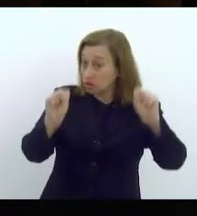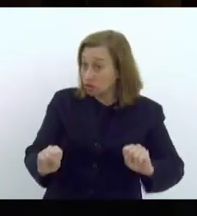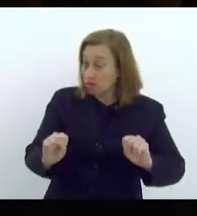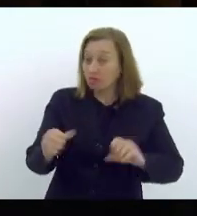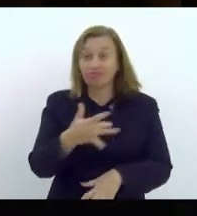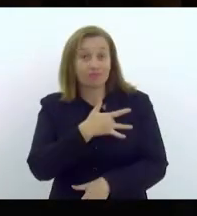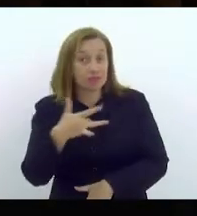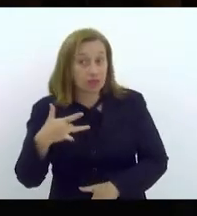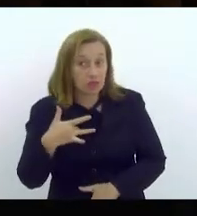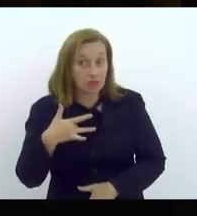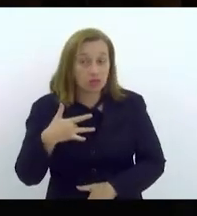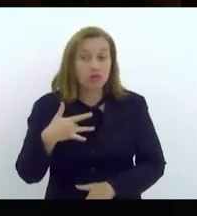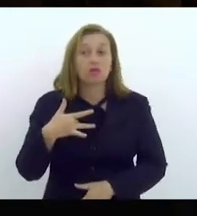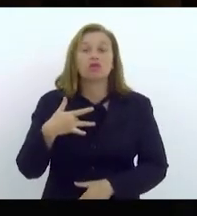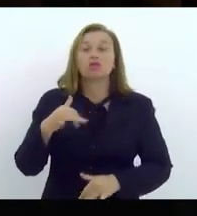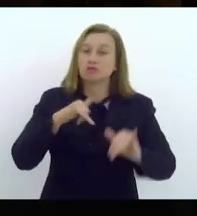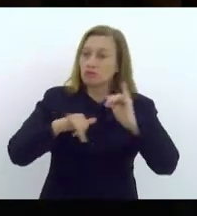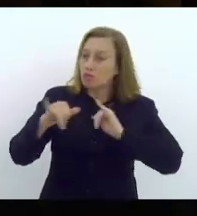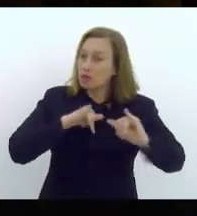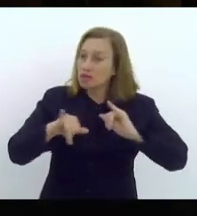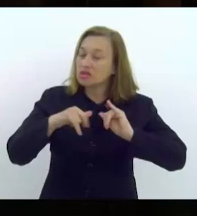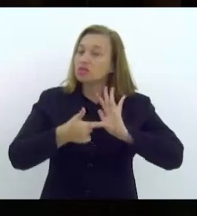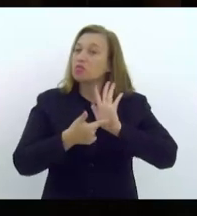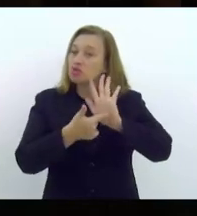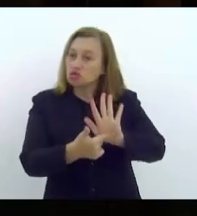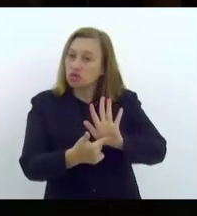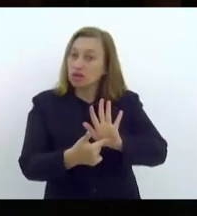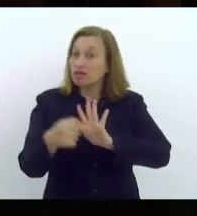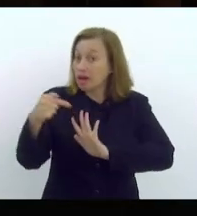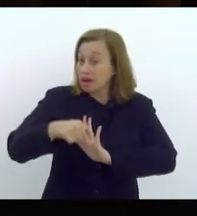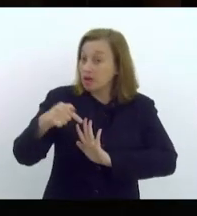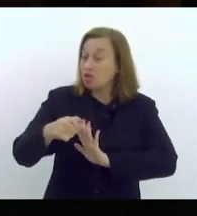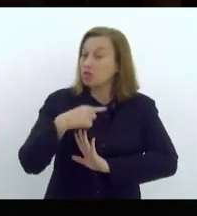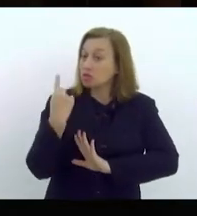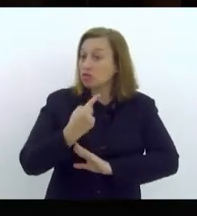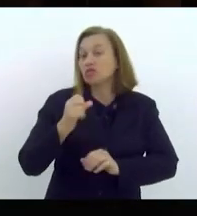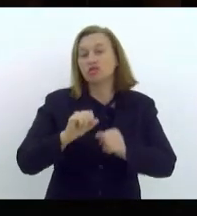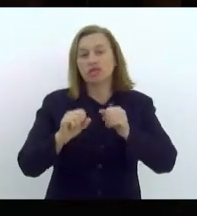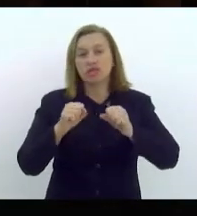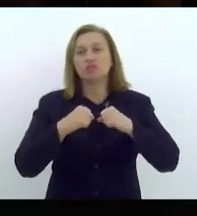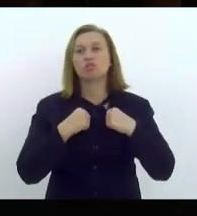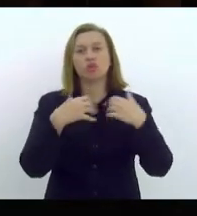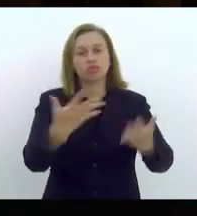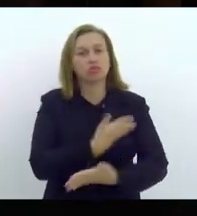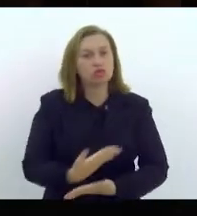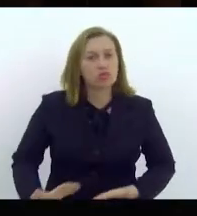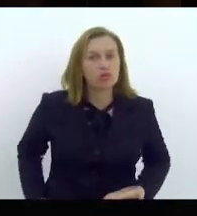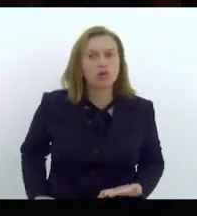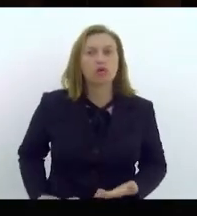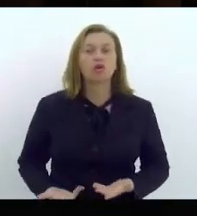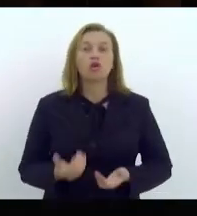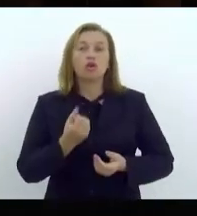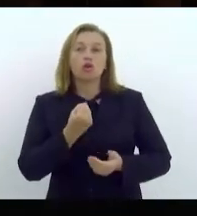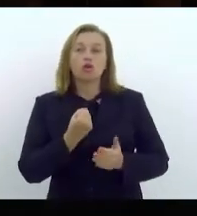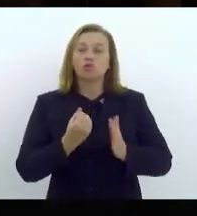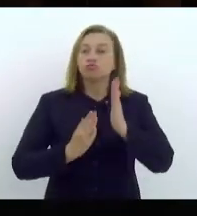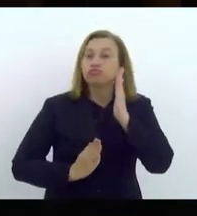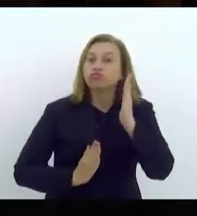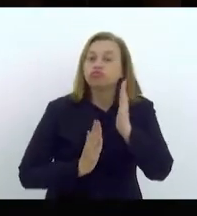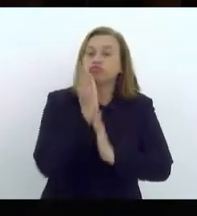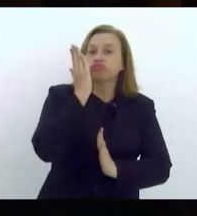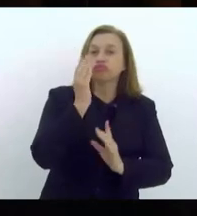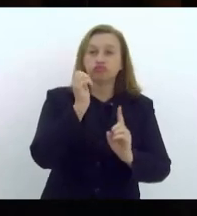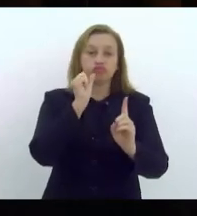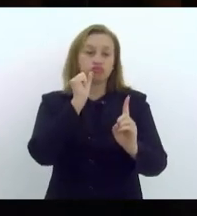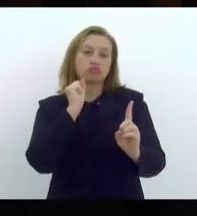saúde. Esse foi um dado também revelado aqui quando nós fizemos uma audiência pública sobre o aumento do feminicídio no